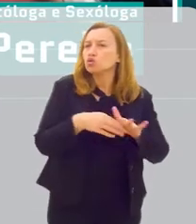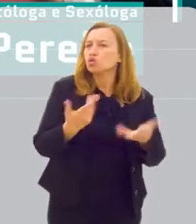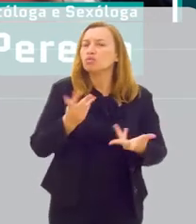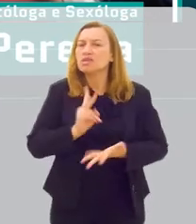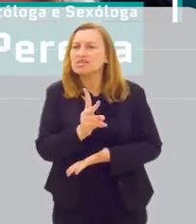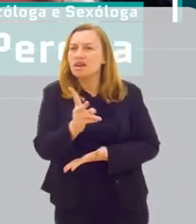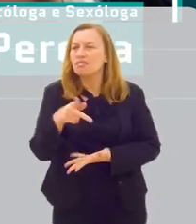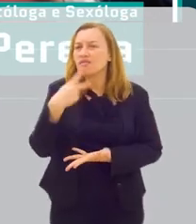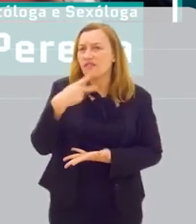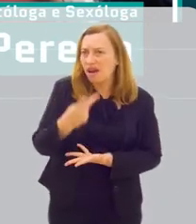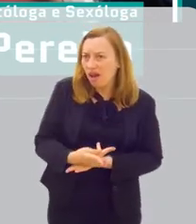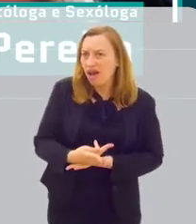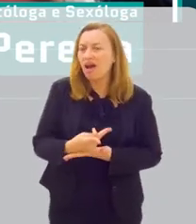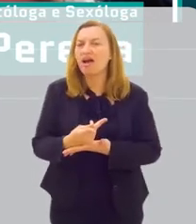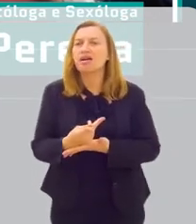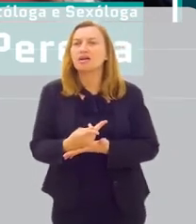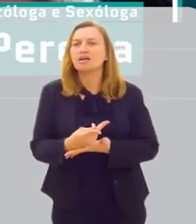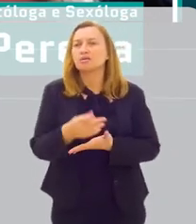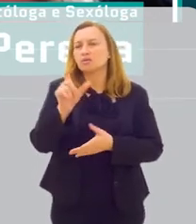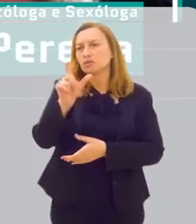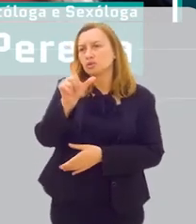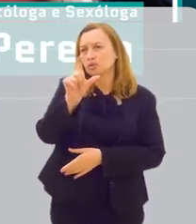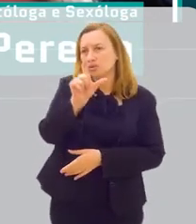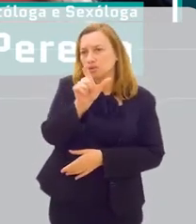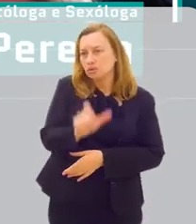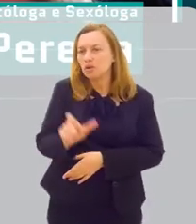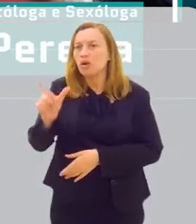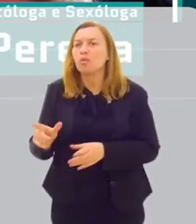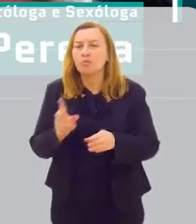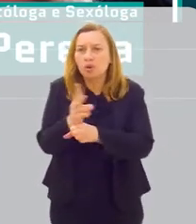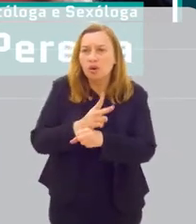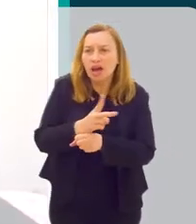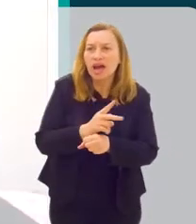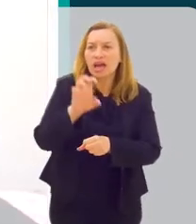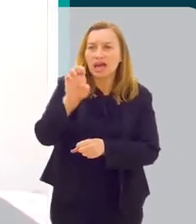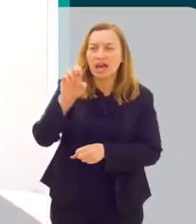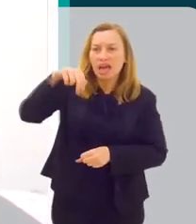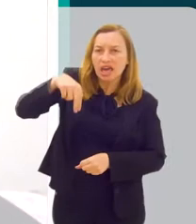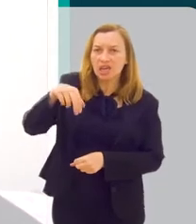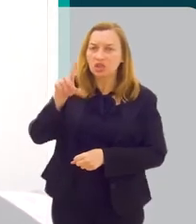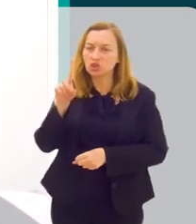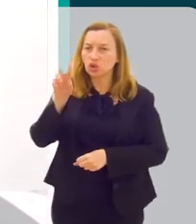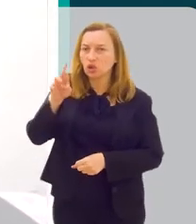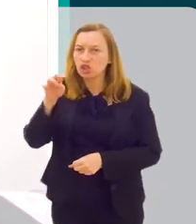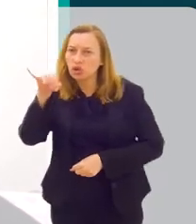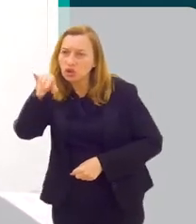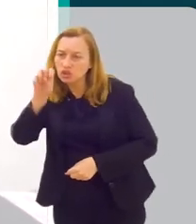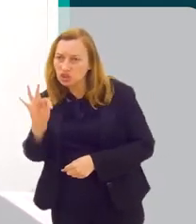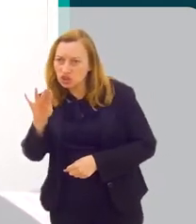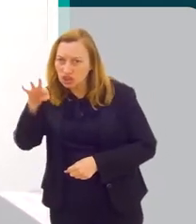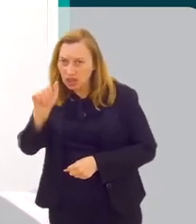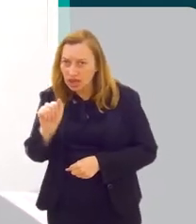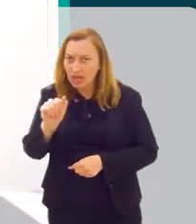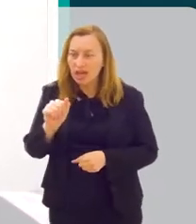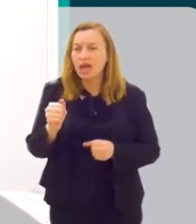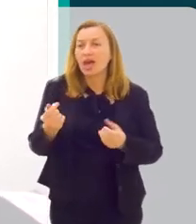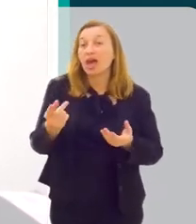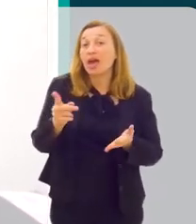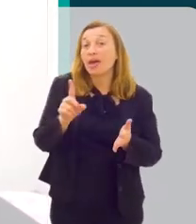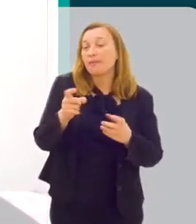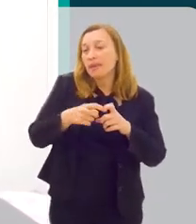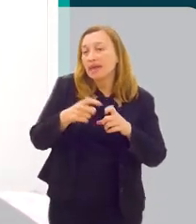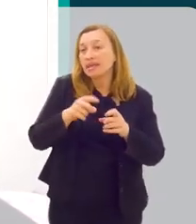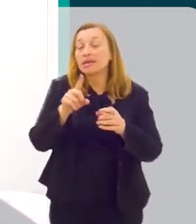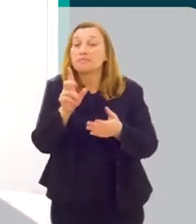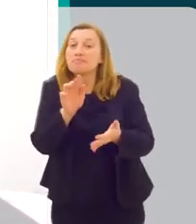eu costumo, eu sempre indico também para os meus pacientes, procurem um endócrino. Endocrinologia é o médico que